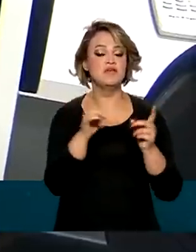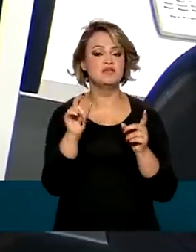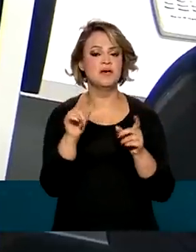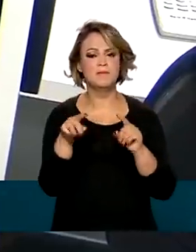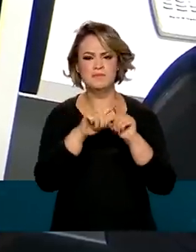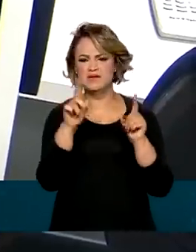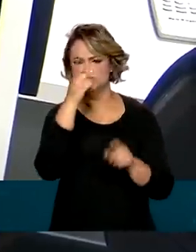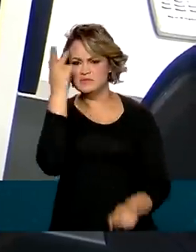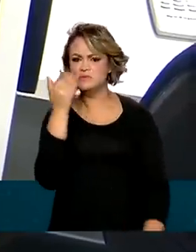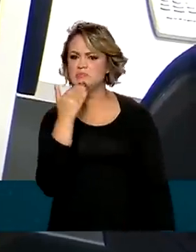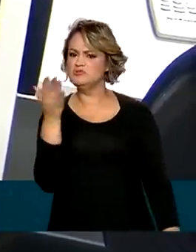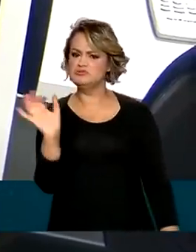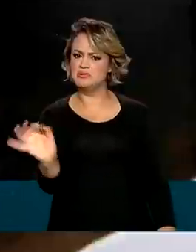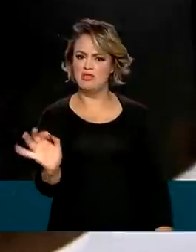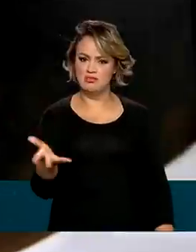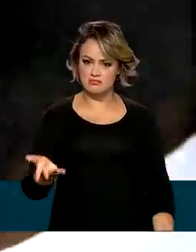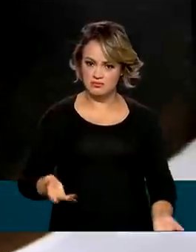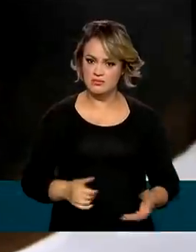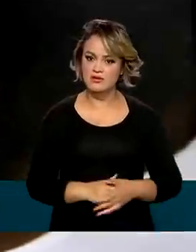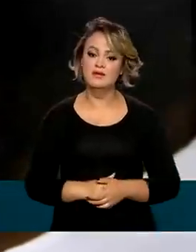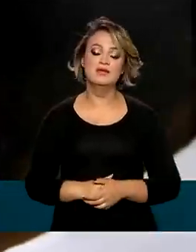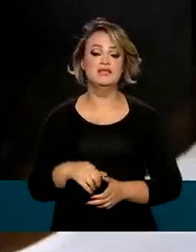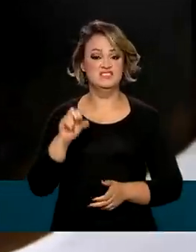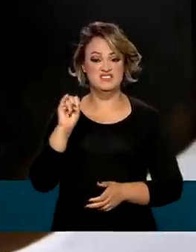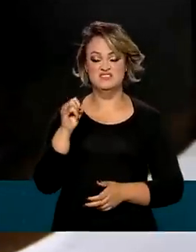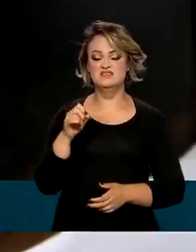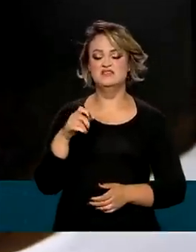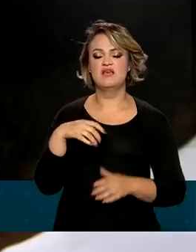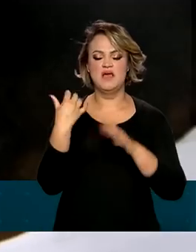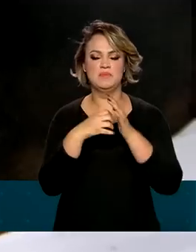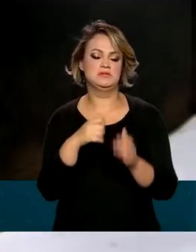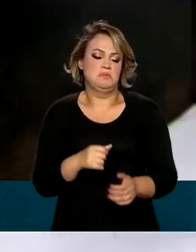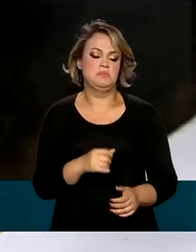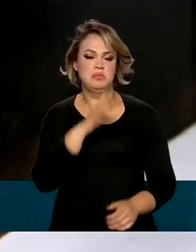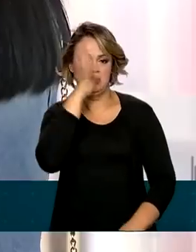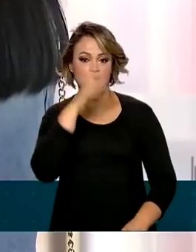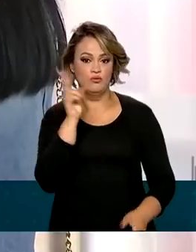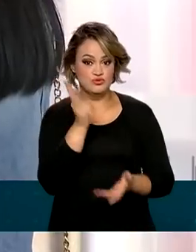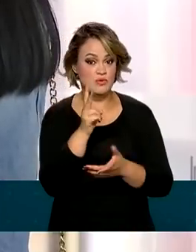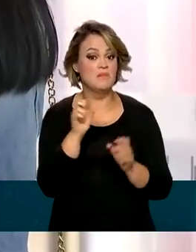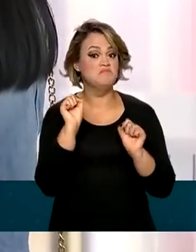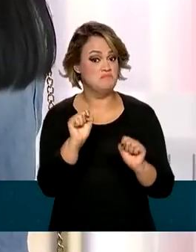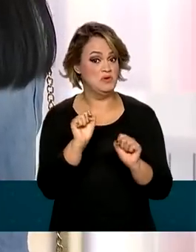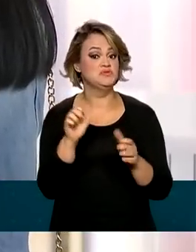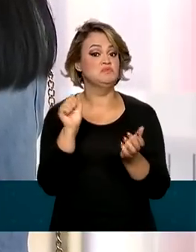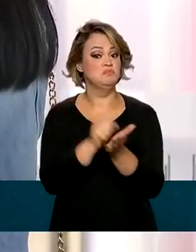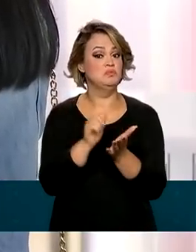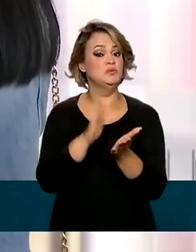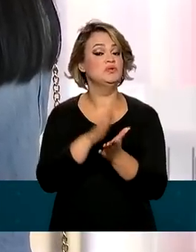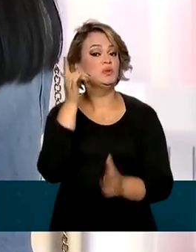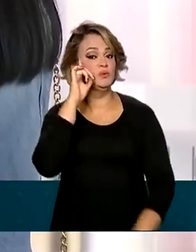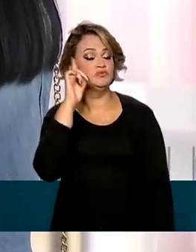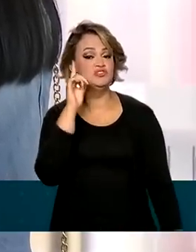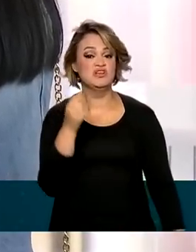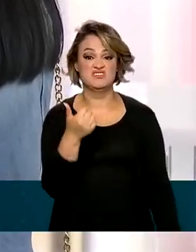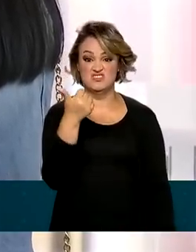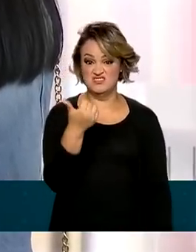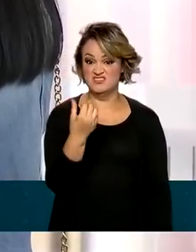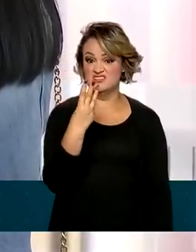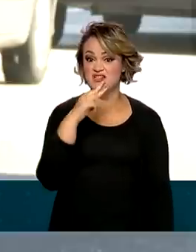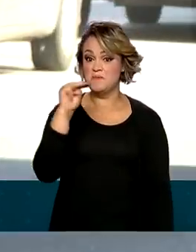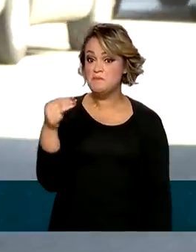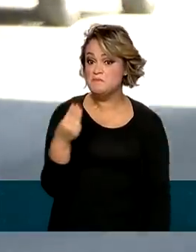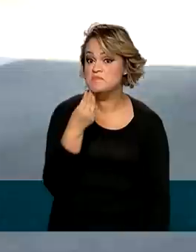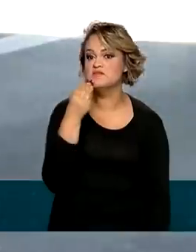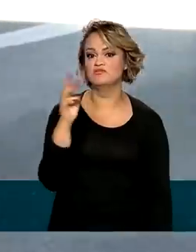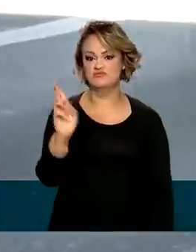sem autorização dos consumidores. E quem não cumprir a determinação pode pagar uma multa diária de até 13 milhões de